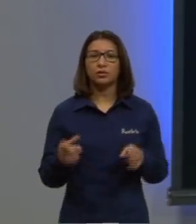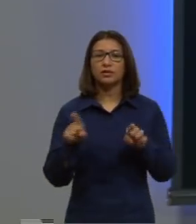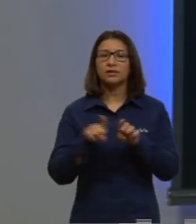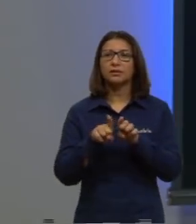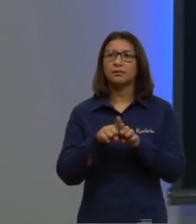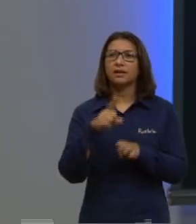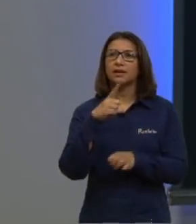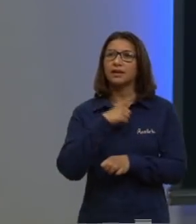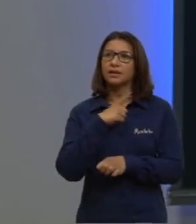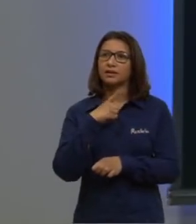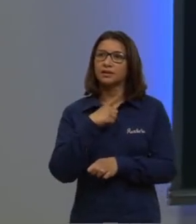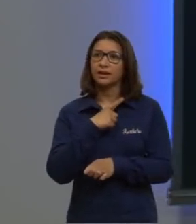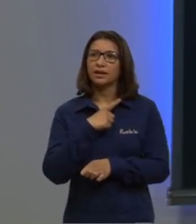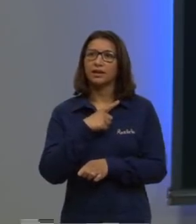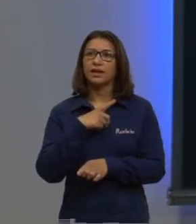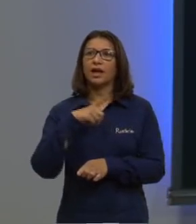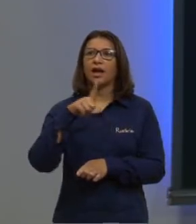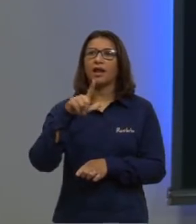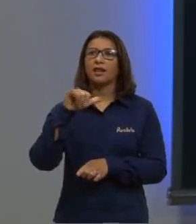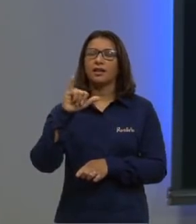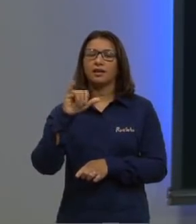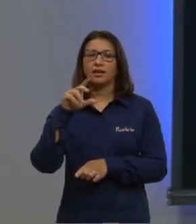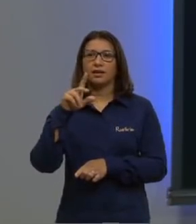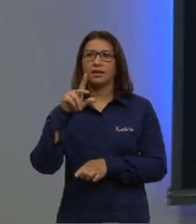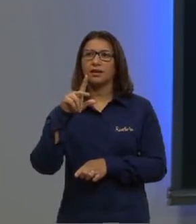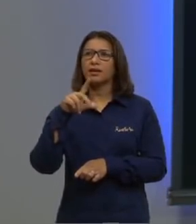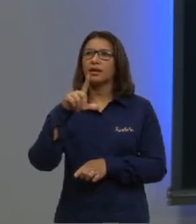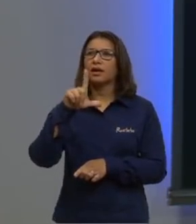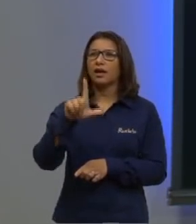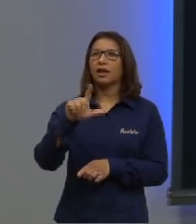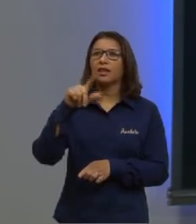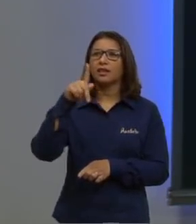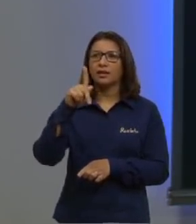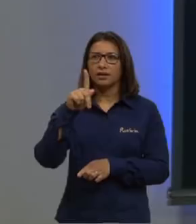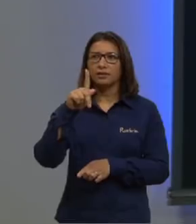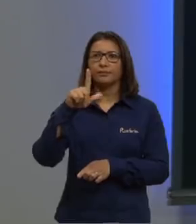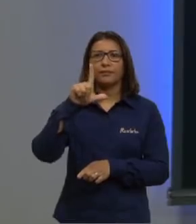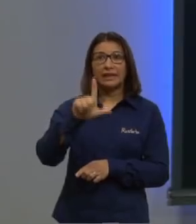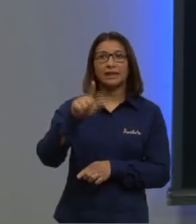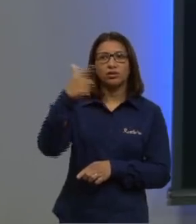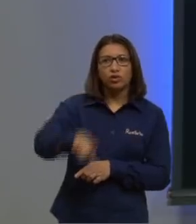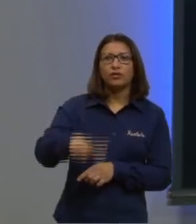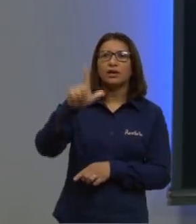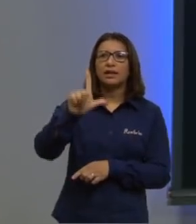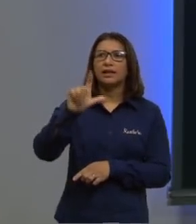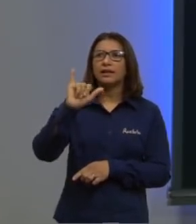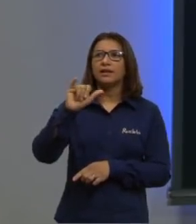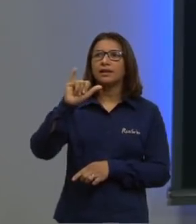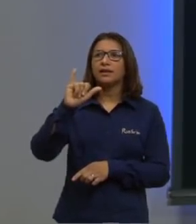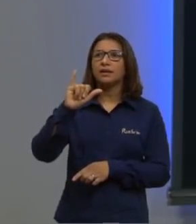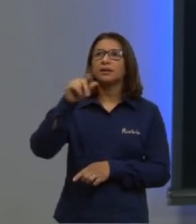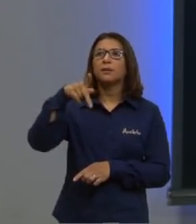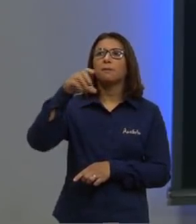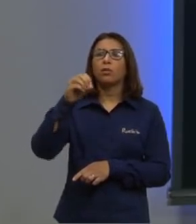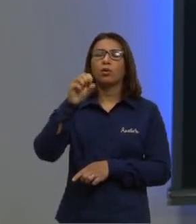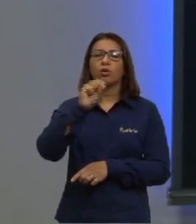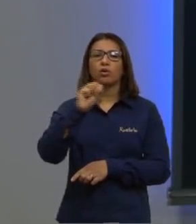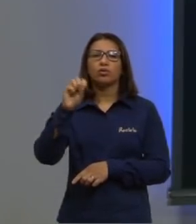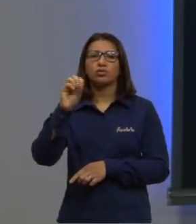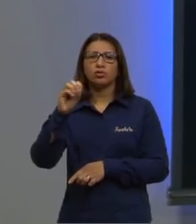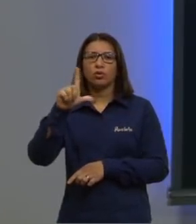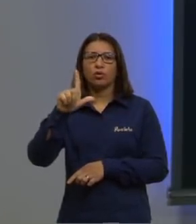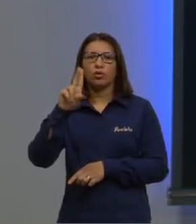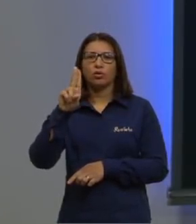lipossolúveis, que vão estar sendo dissolvidas, presentes nas nossas moléculas de gordura,